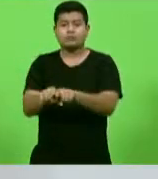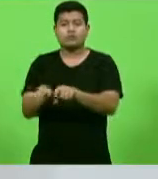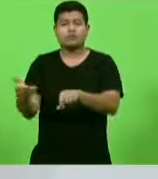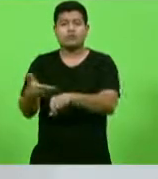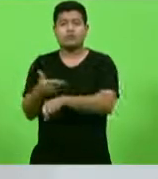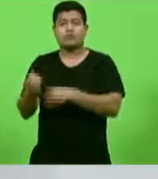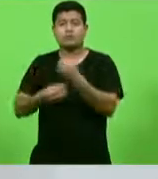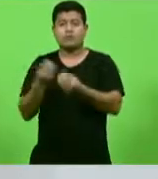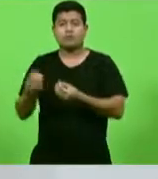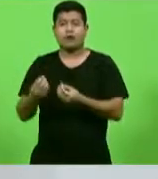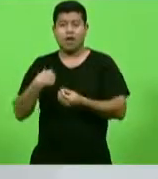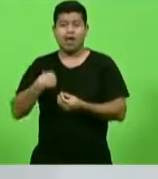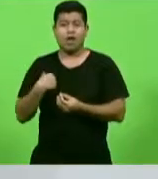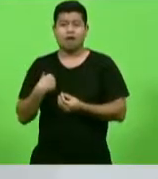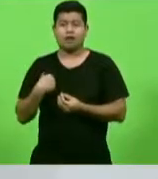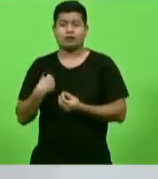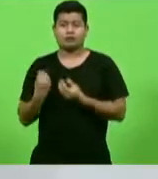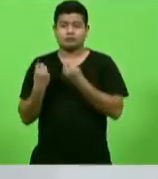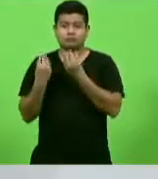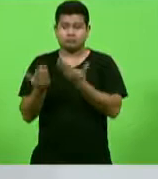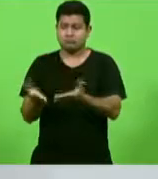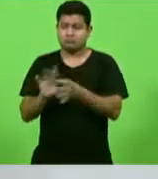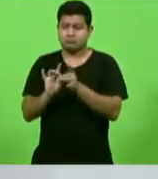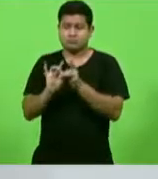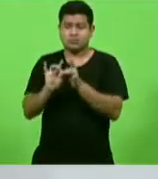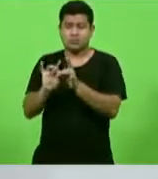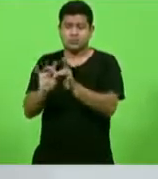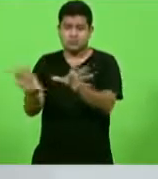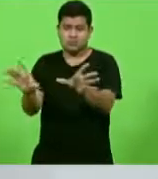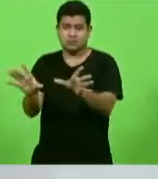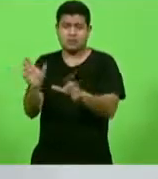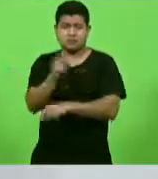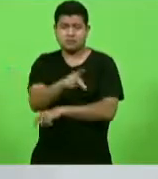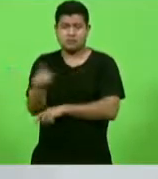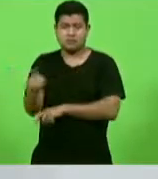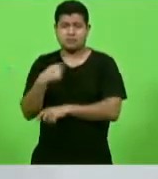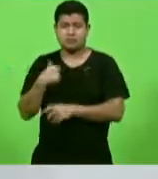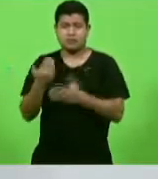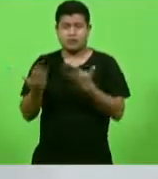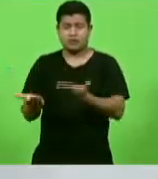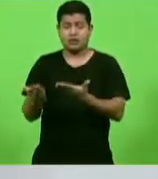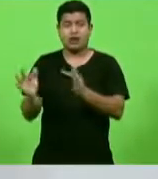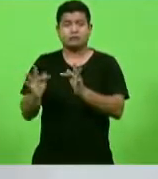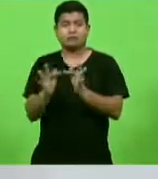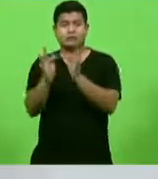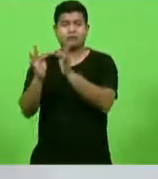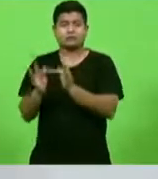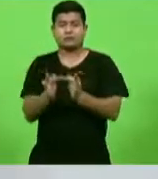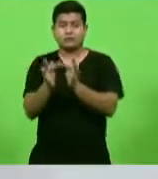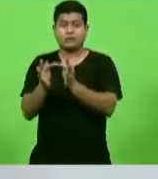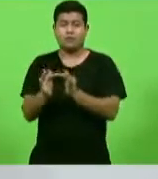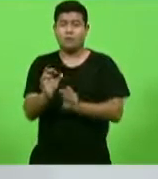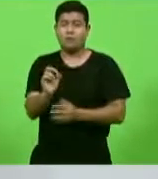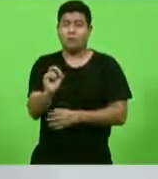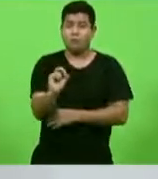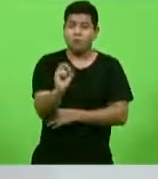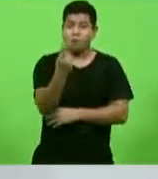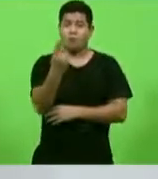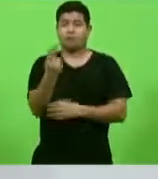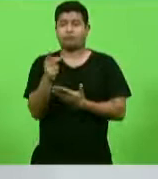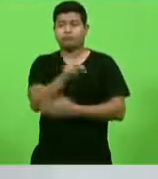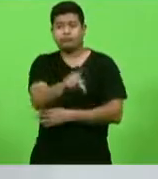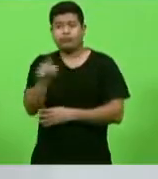professores, cedência de pessoal, onde a fundação cedia a esses professores efetivos ou mesmo